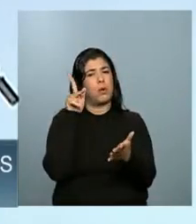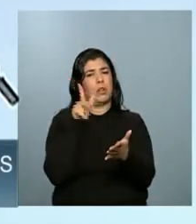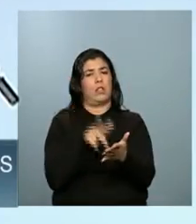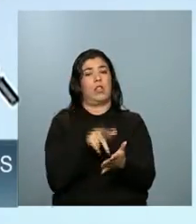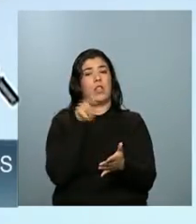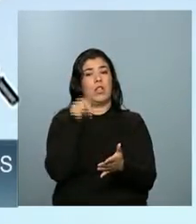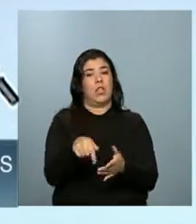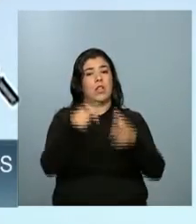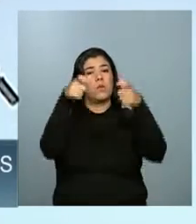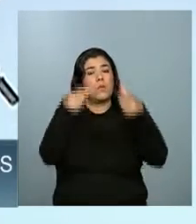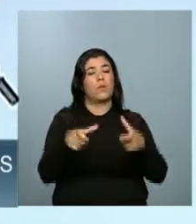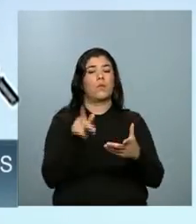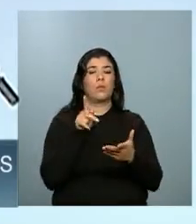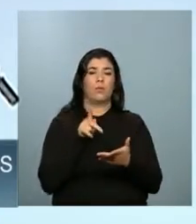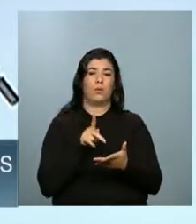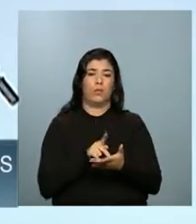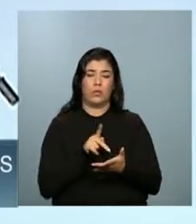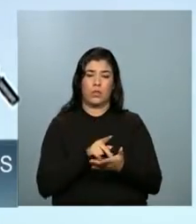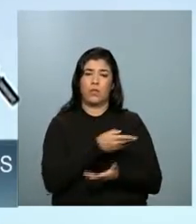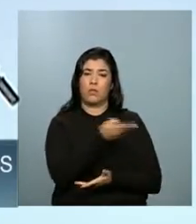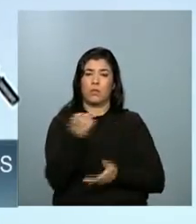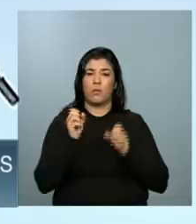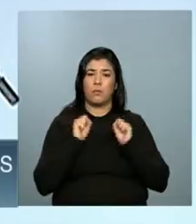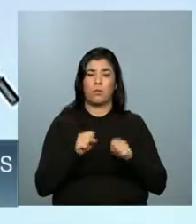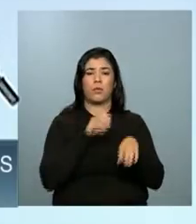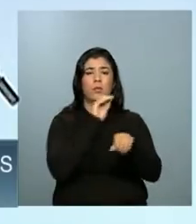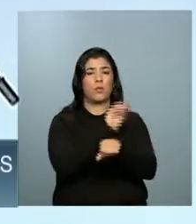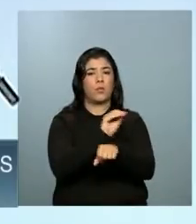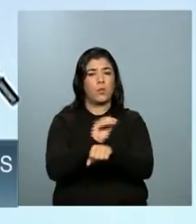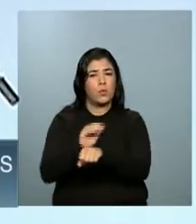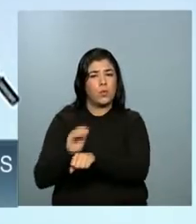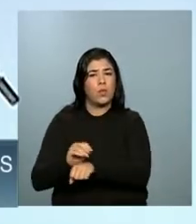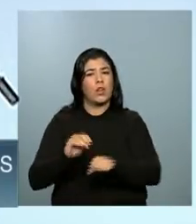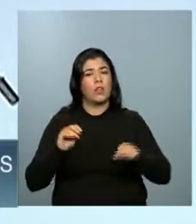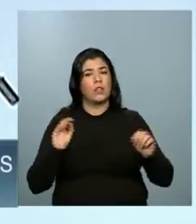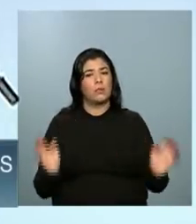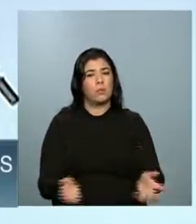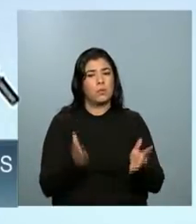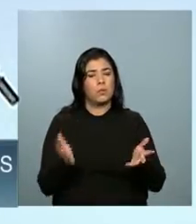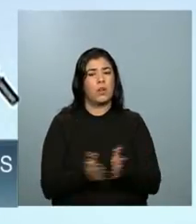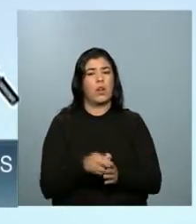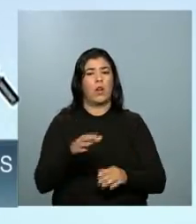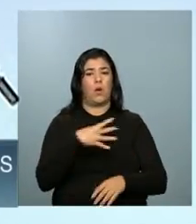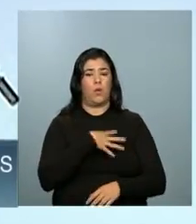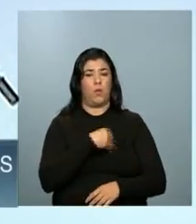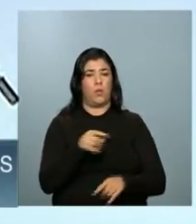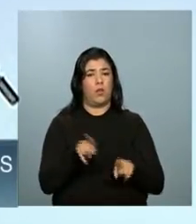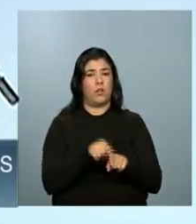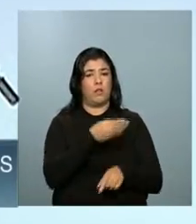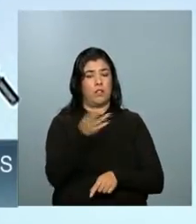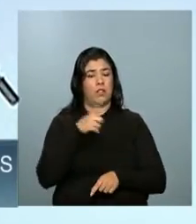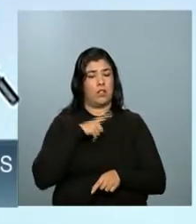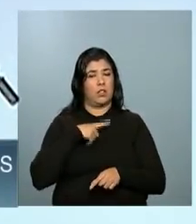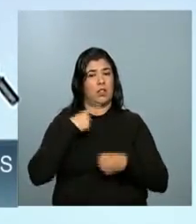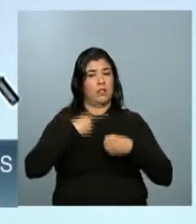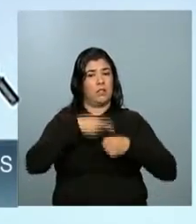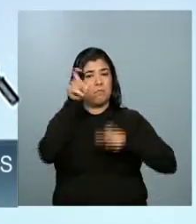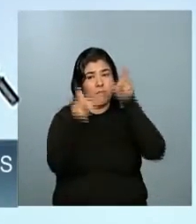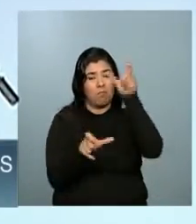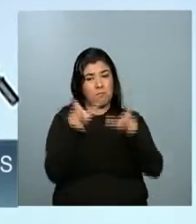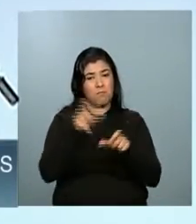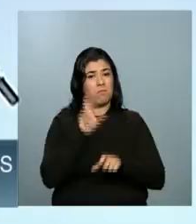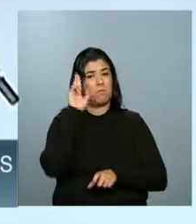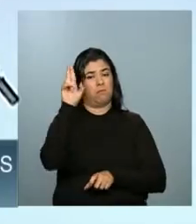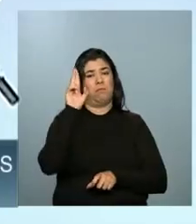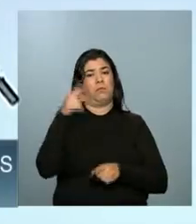esse seja um lugar, realmente, para que vocês possam criar os seus filhos. Que sejam cidadãos araguarinos e cidadãs